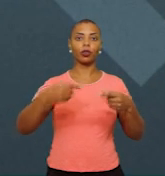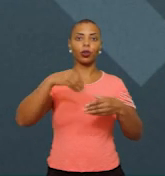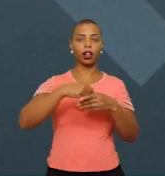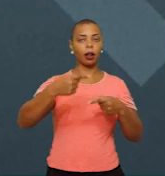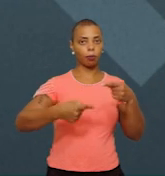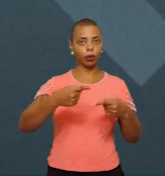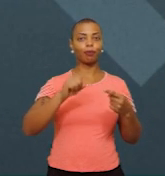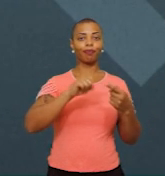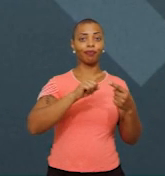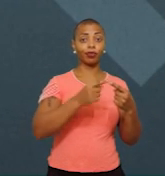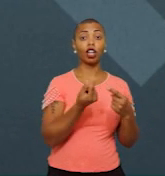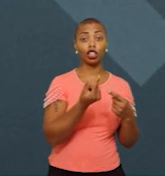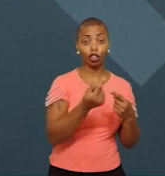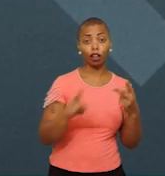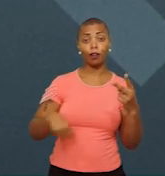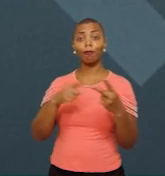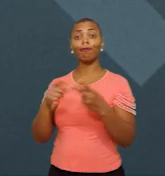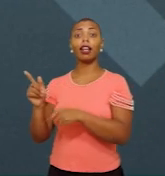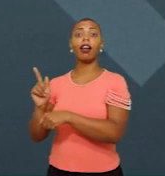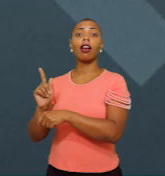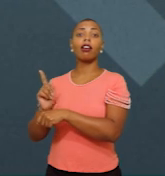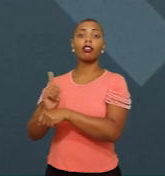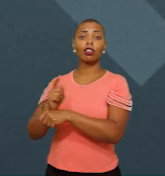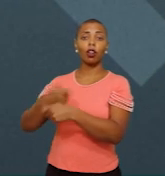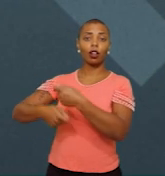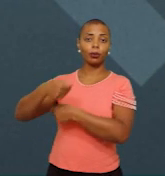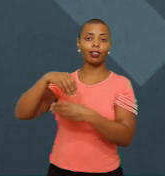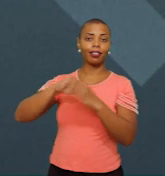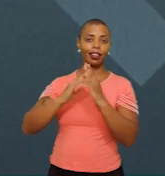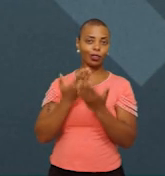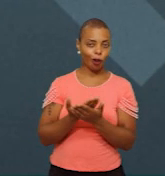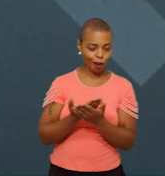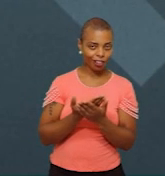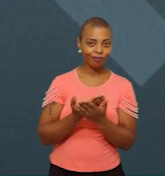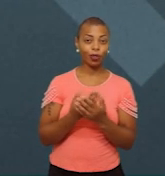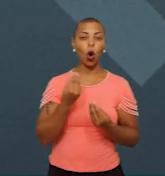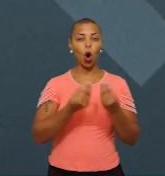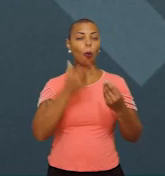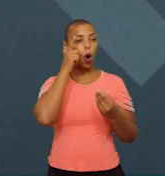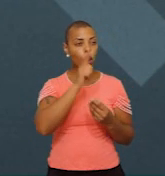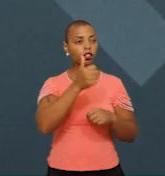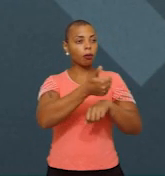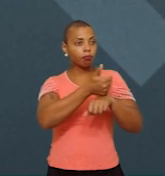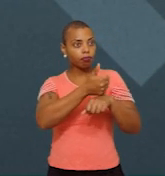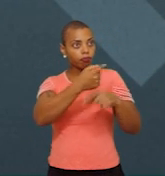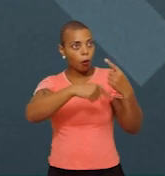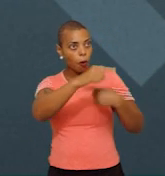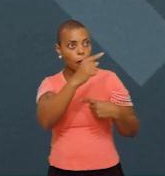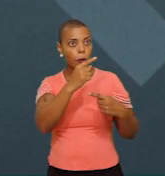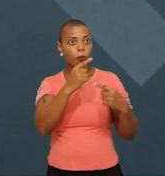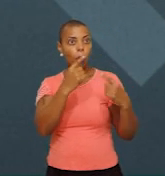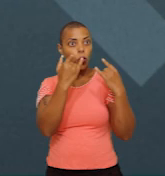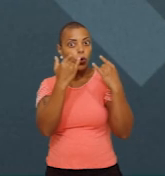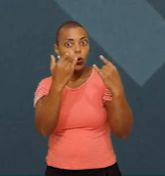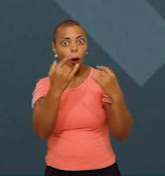financiamento e a gestão administrativa das redes. Para eu gerar uma carreira mais atrativa, consistente,